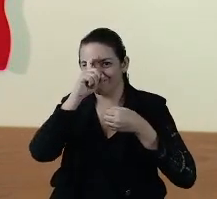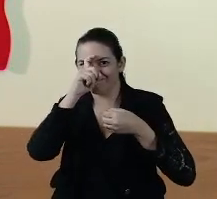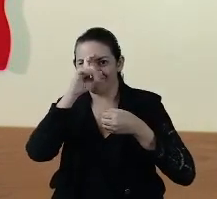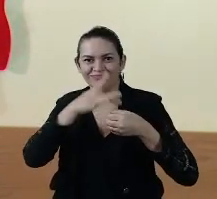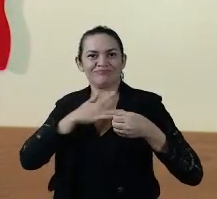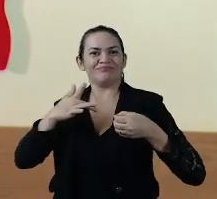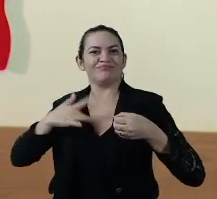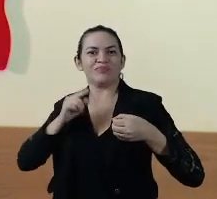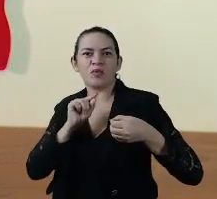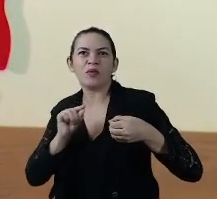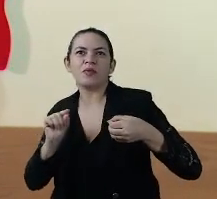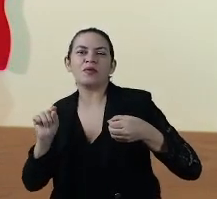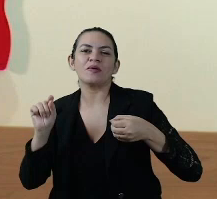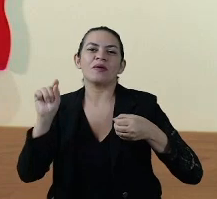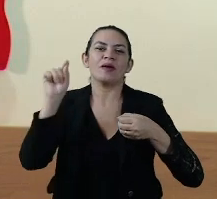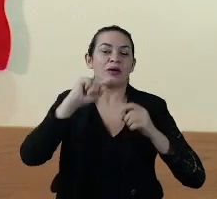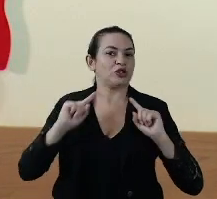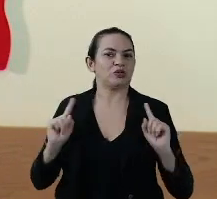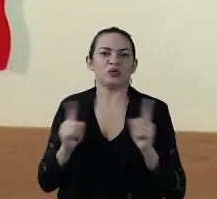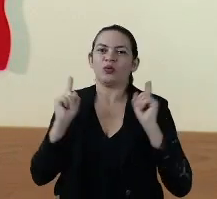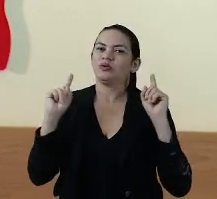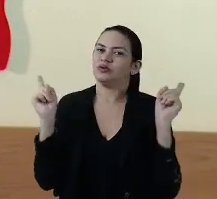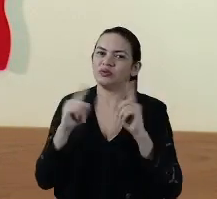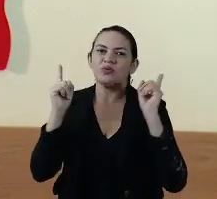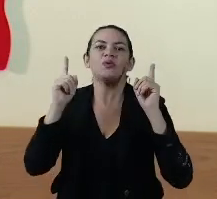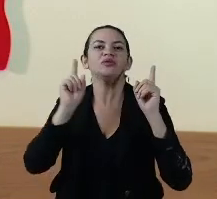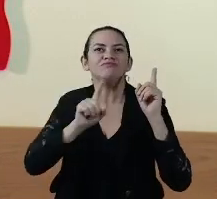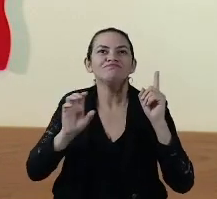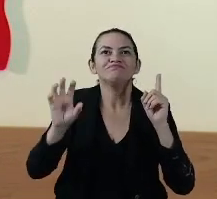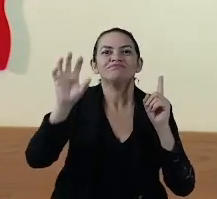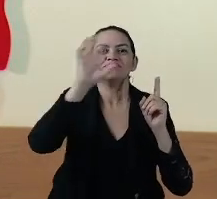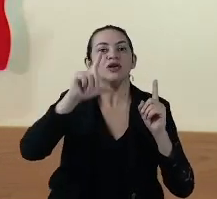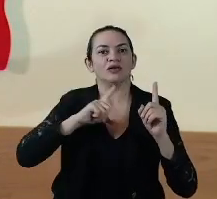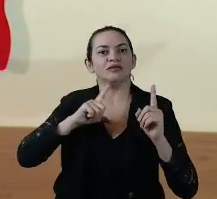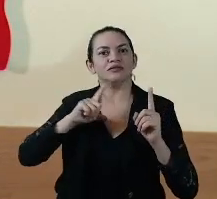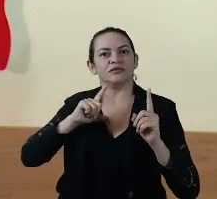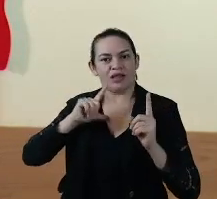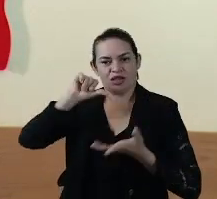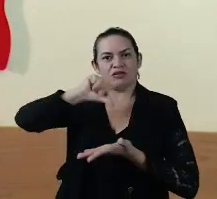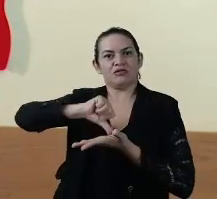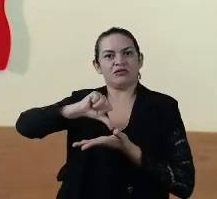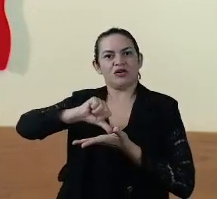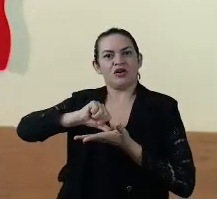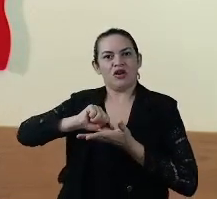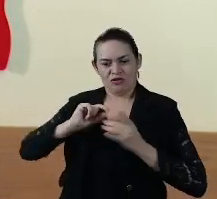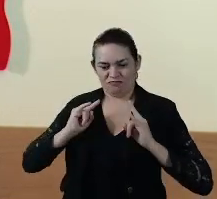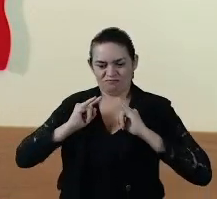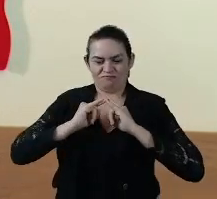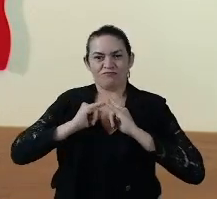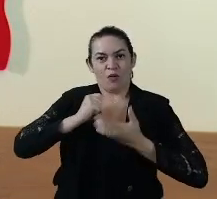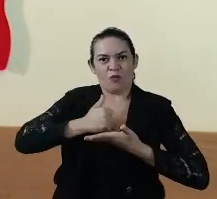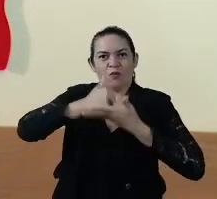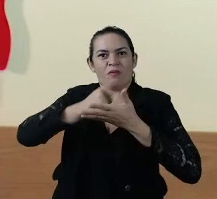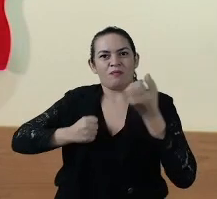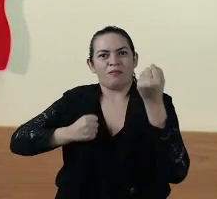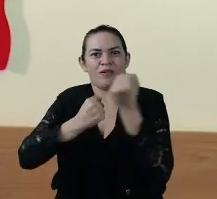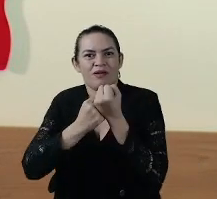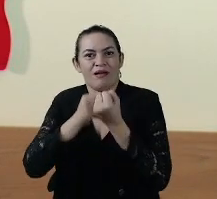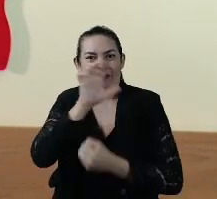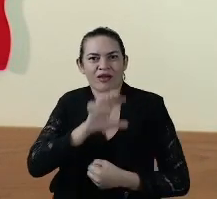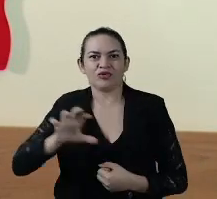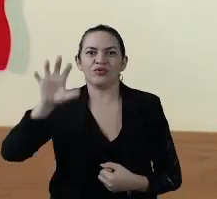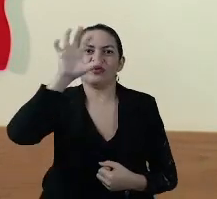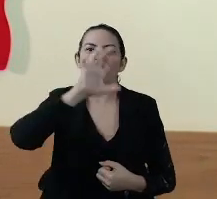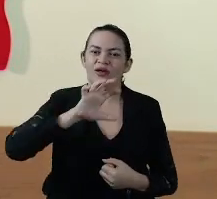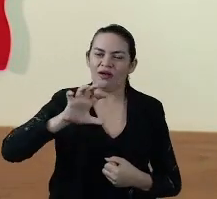Em todas as regiões, todas, nós temos unidades estaduais de referência. Para prestar este apoio regional.